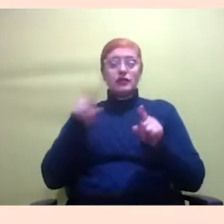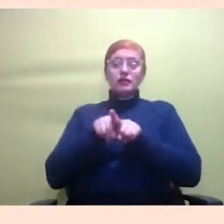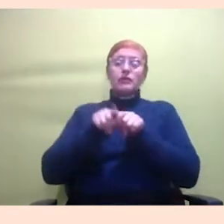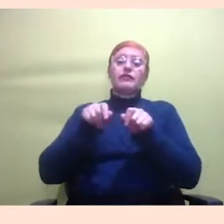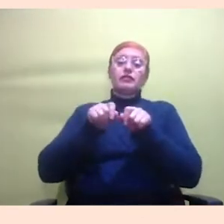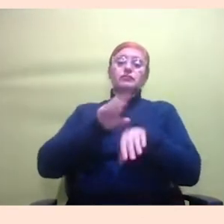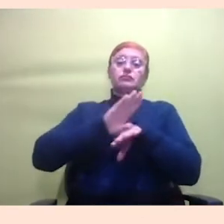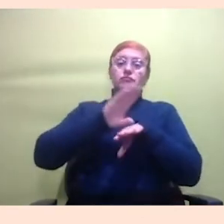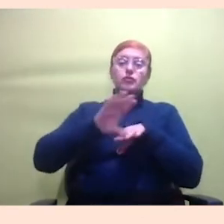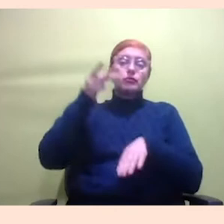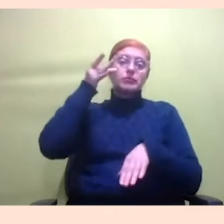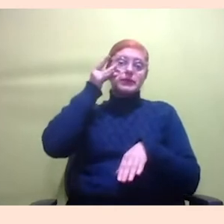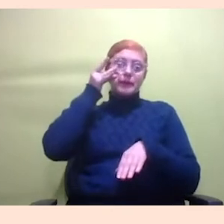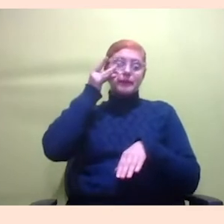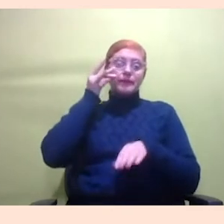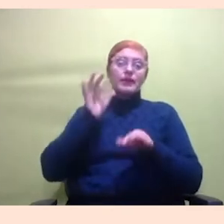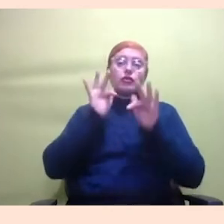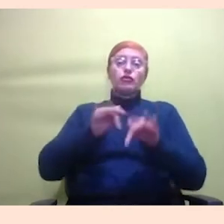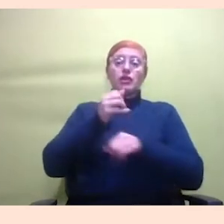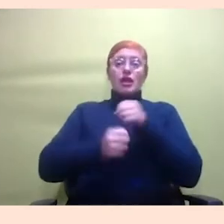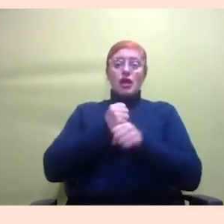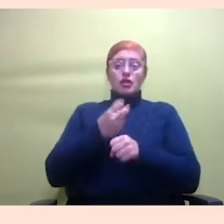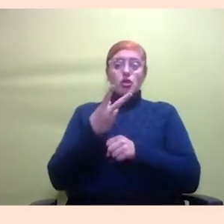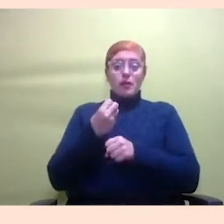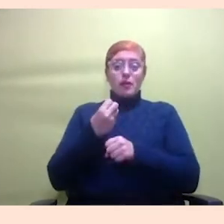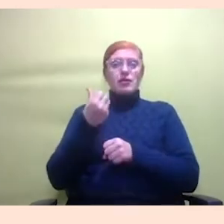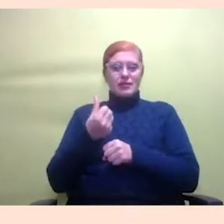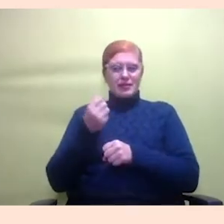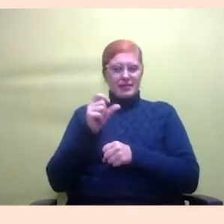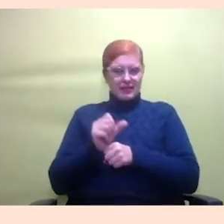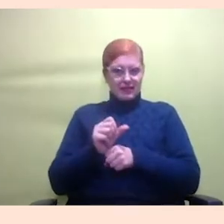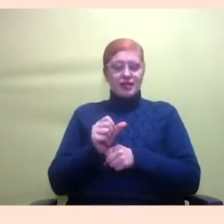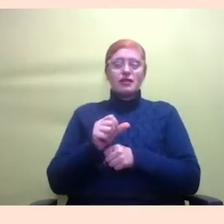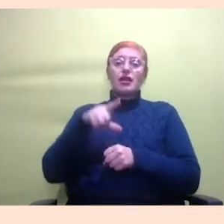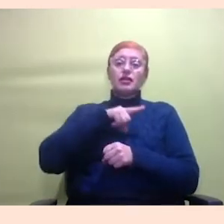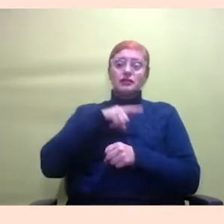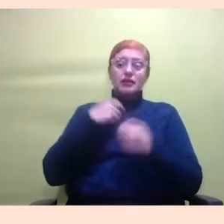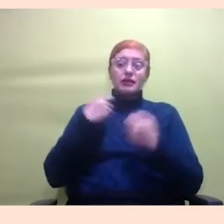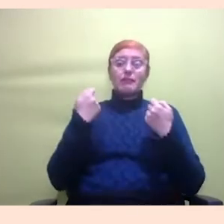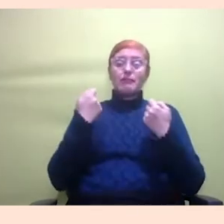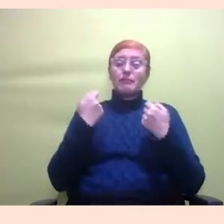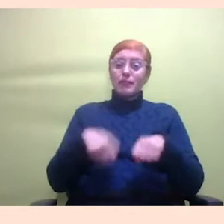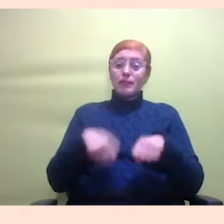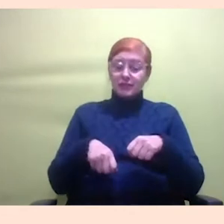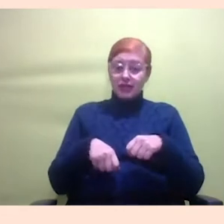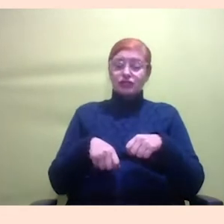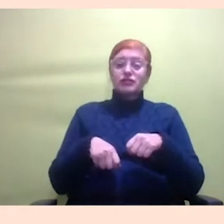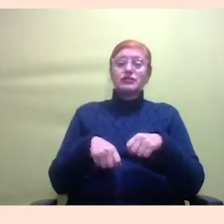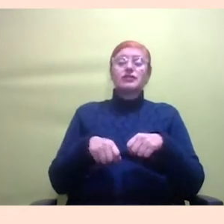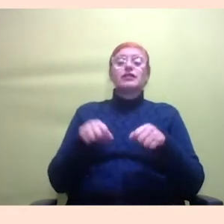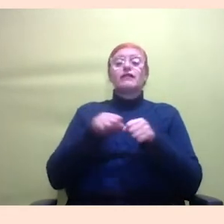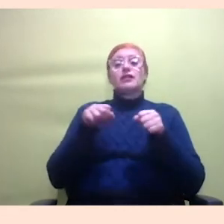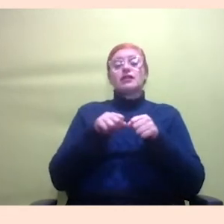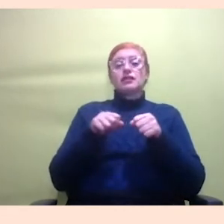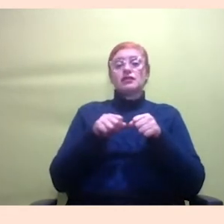Mas no final de 2016, a gente vê a possibilidade, um minuto já, né? A gente vê a possibilidade de fazer uma